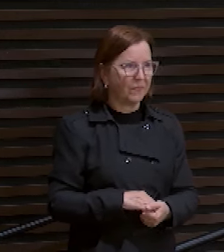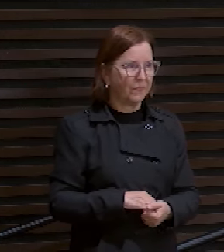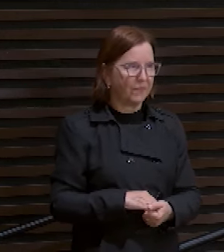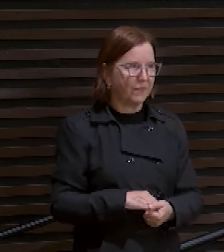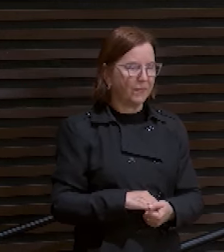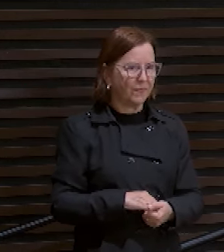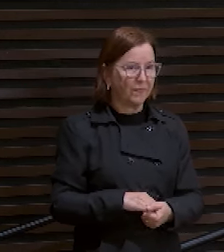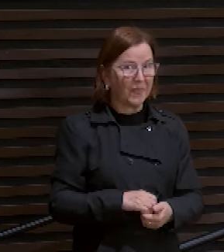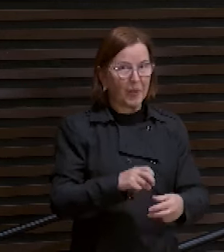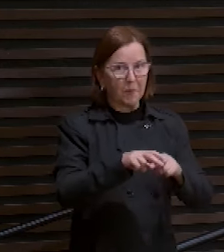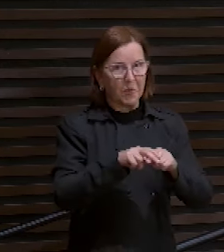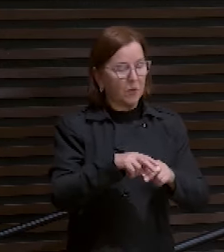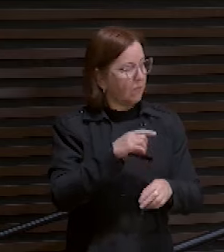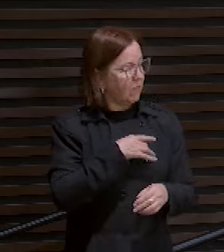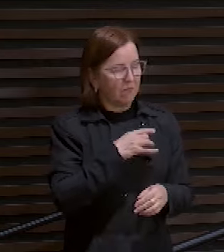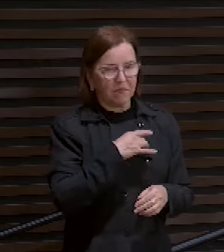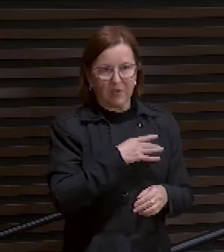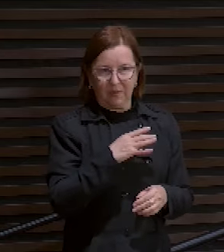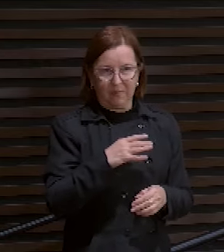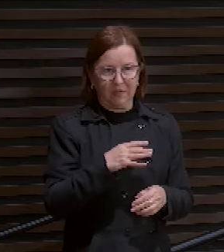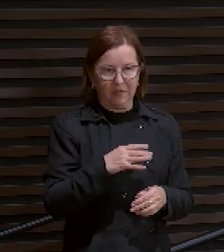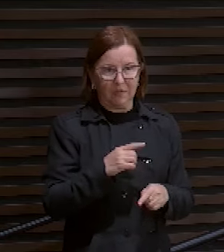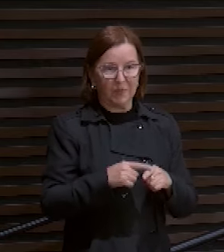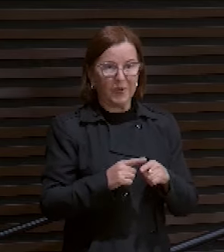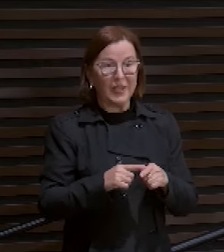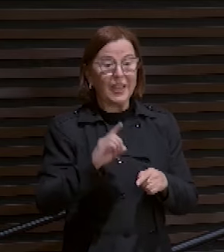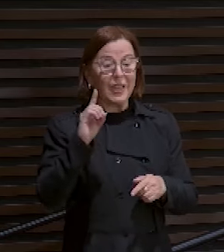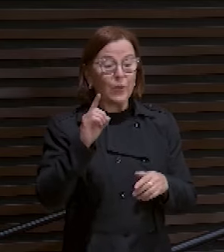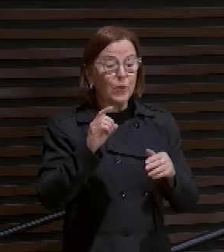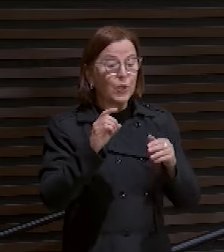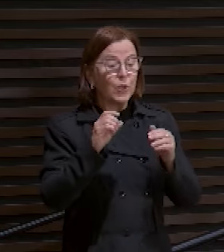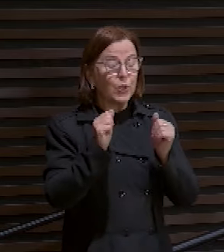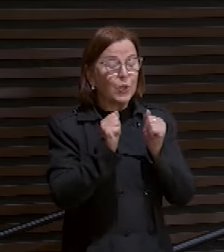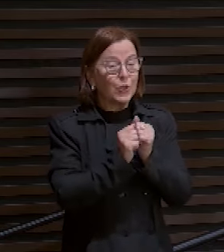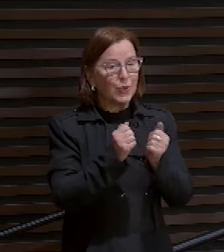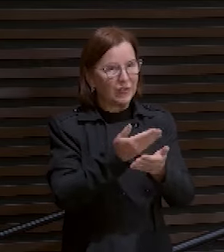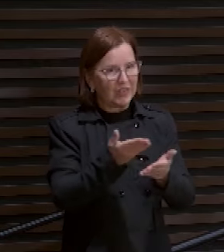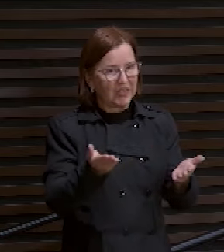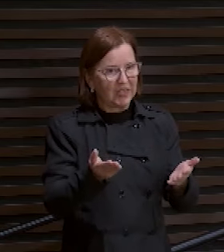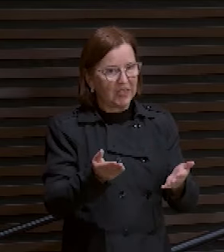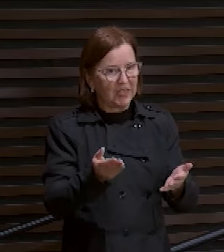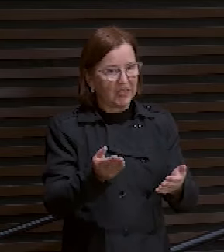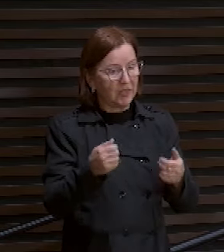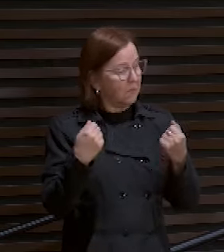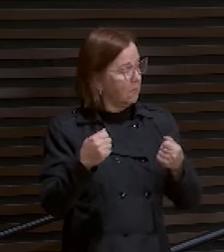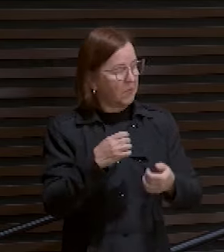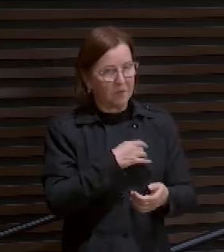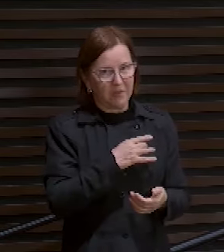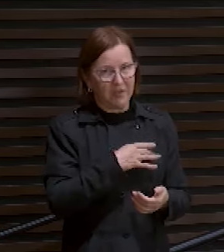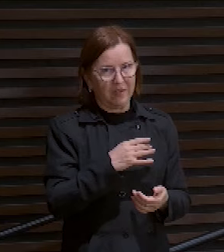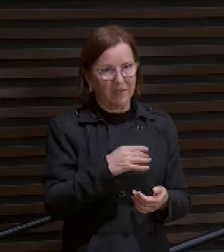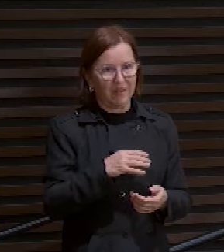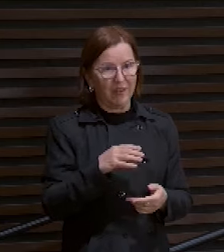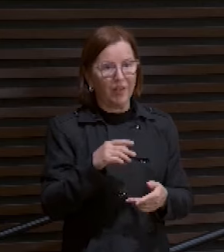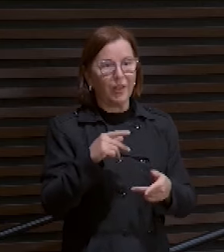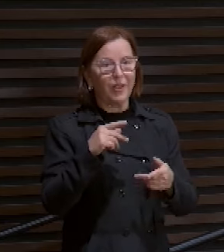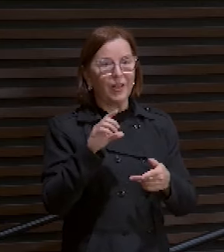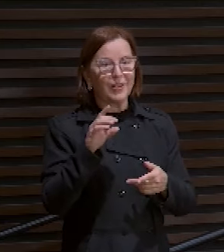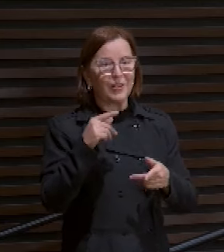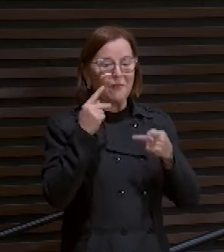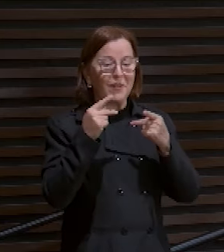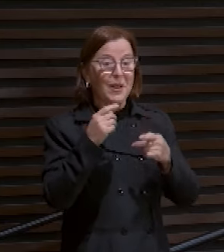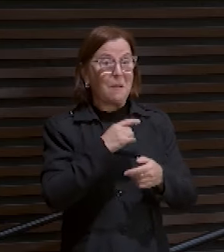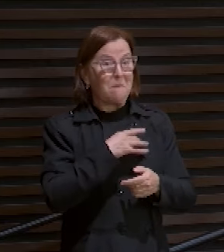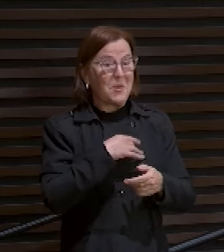Por isso não tema. Pois eu estou com você. Não tenha medo. Presta atenção que só fala de medo esses versículos.